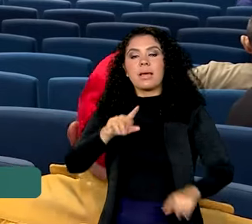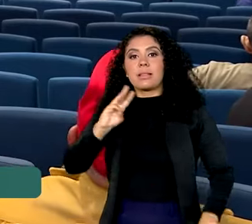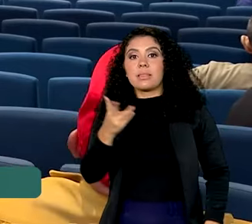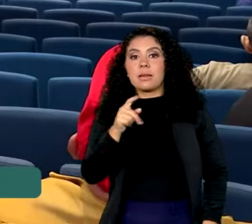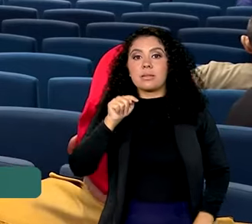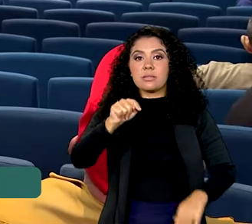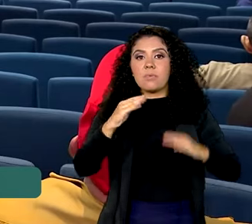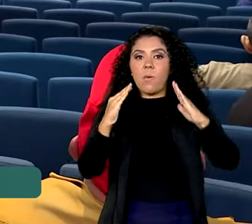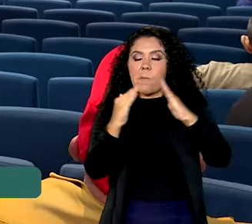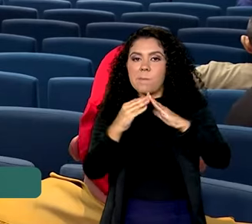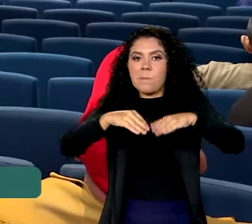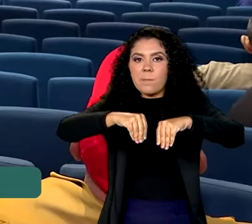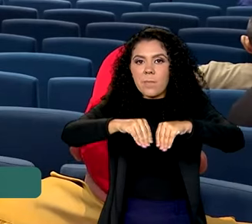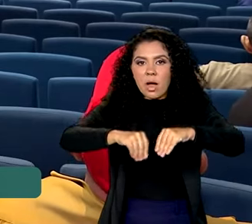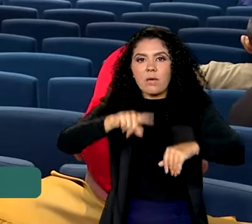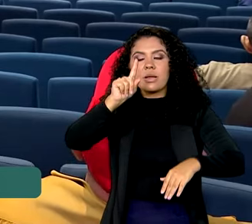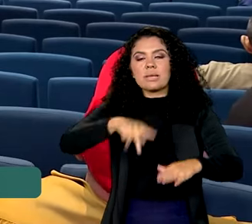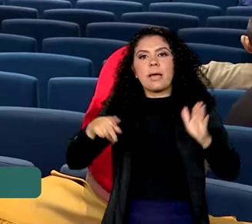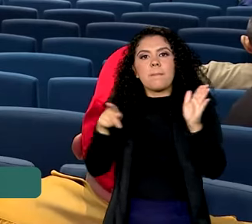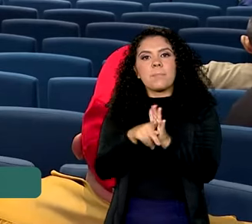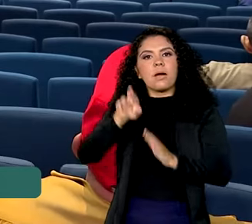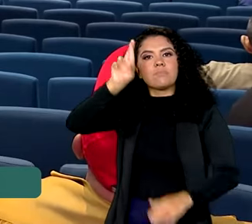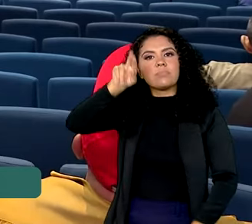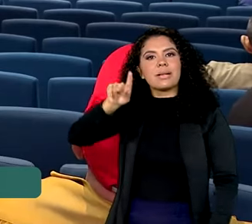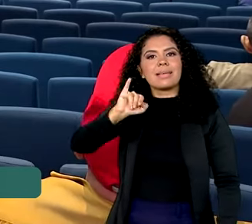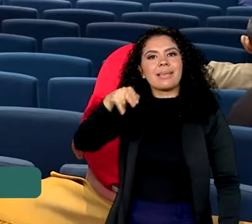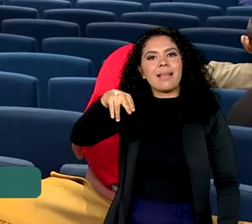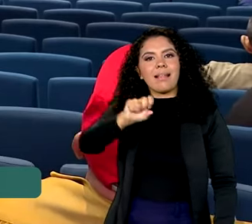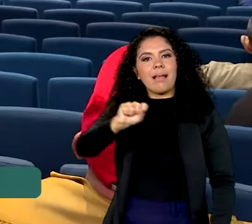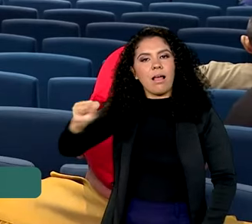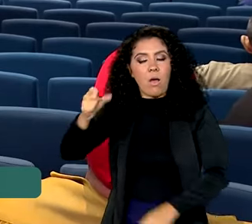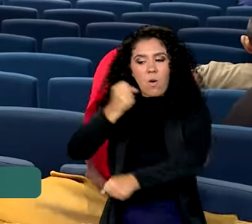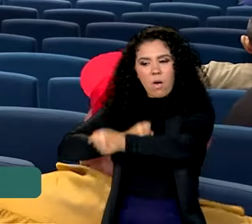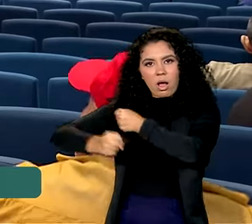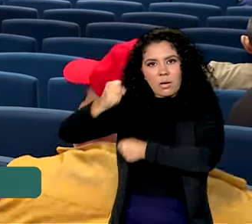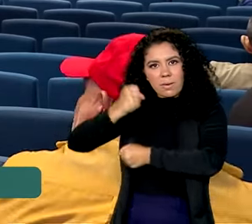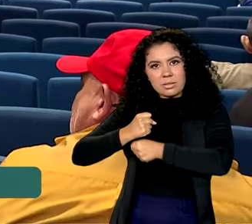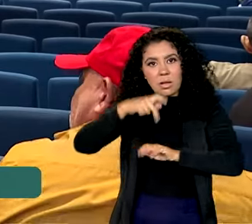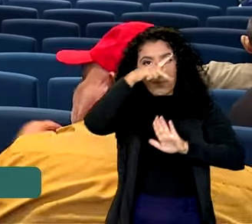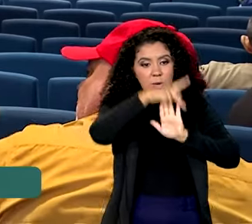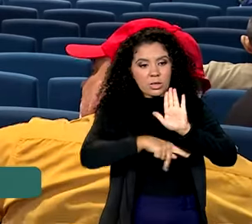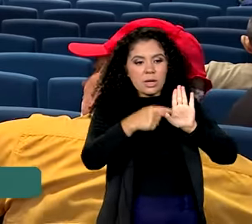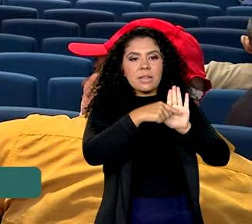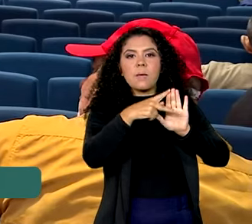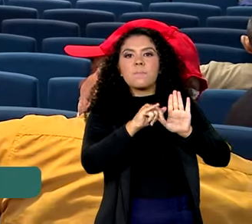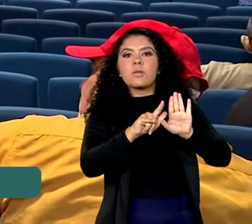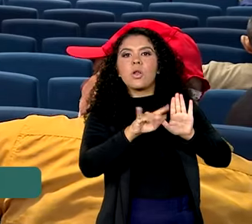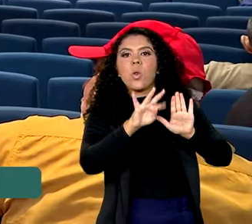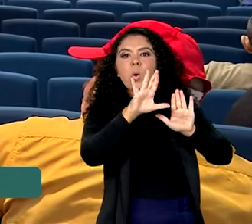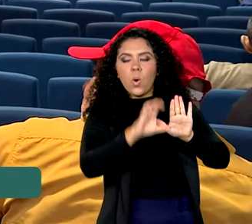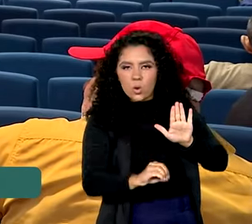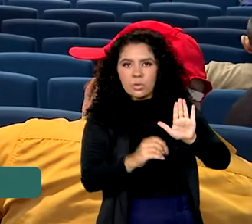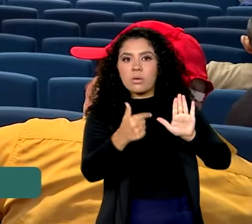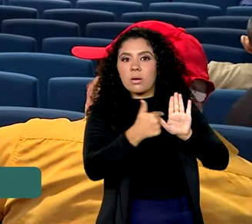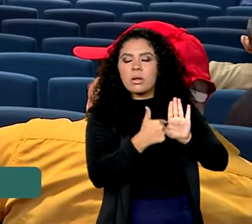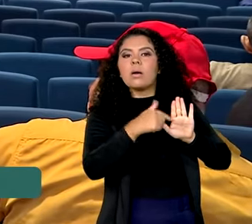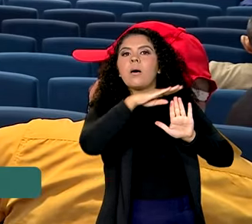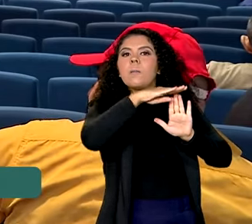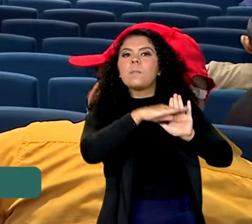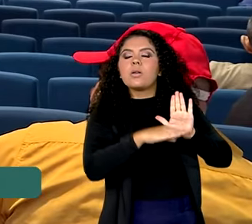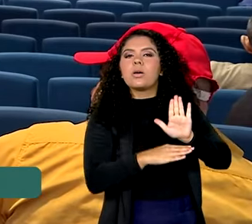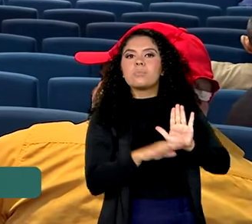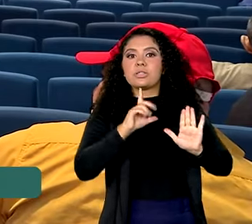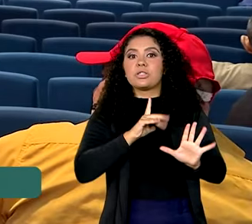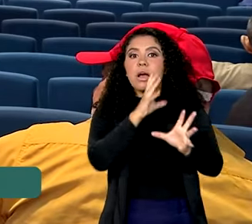estão sob gestão do INSS. No ano passado, o projeto piloto desse programa já deu destino